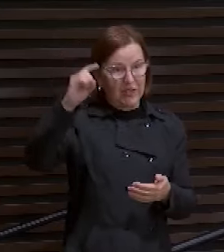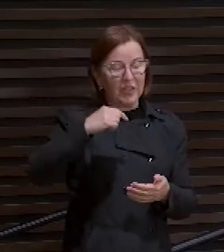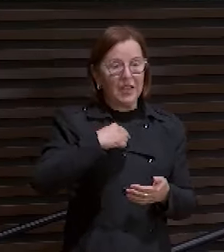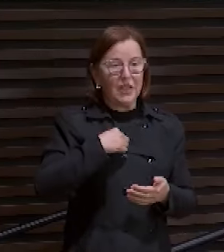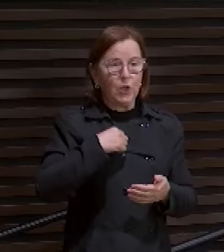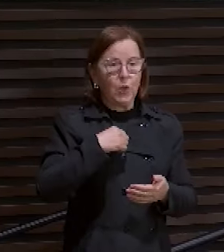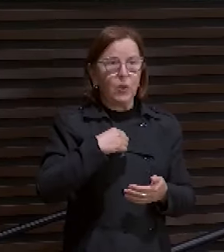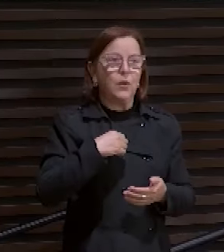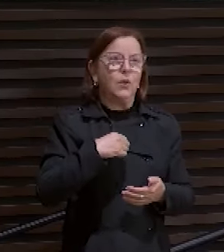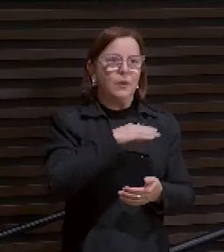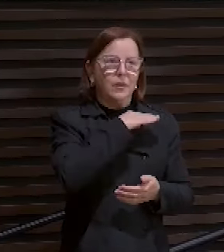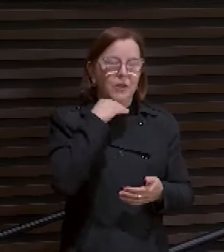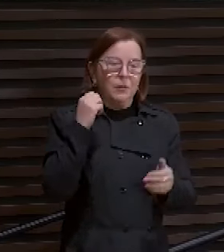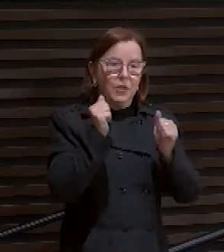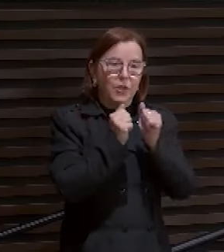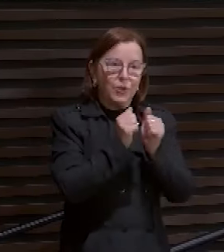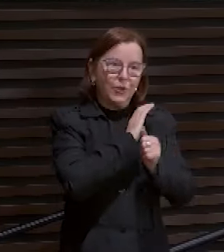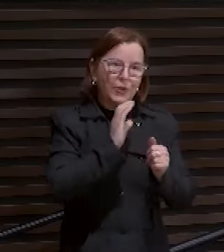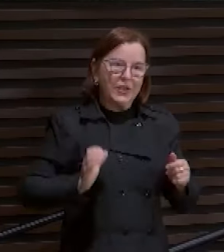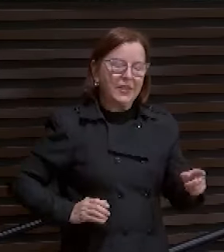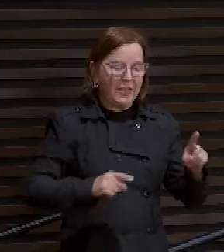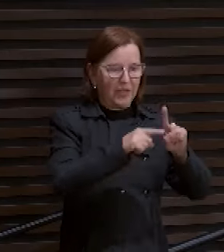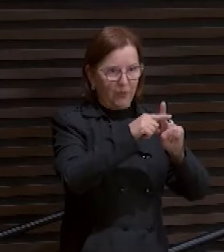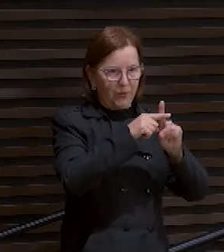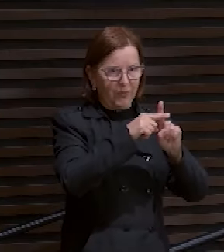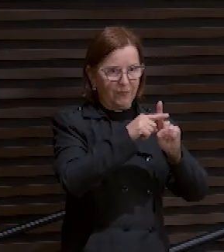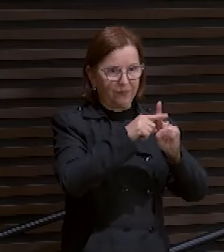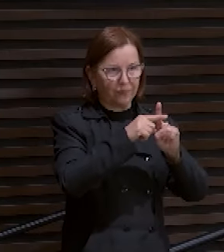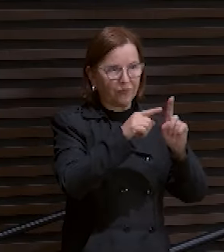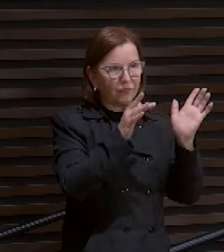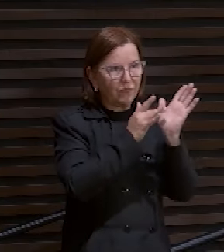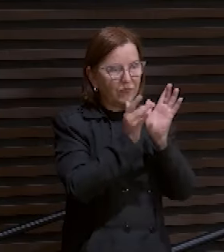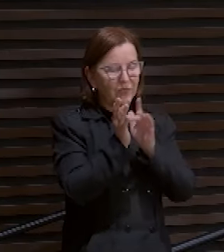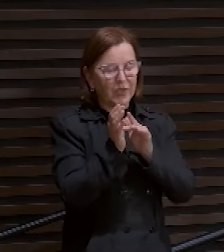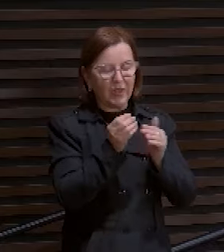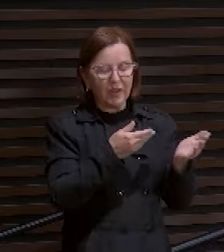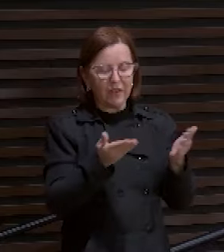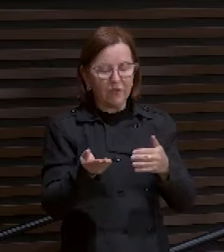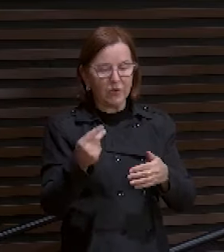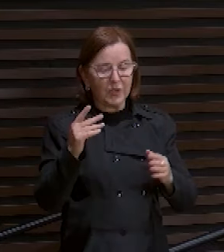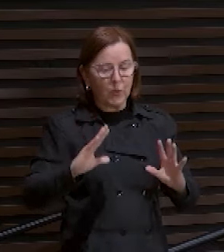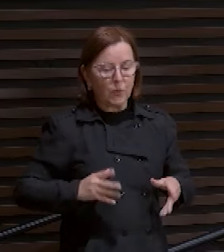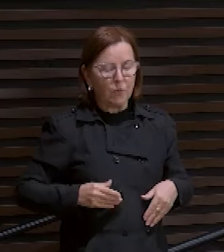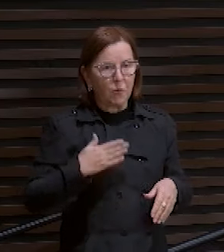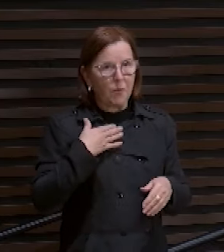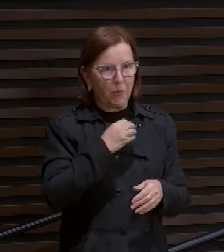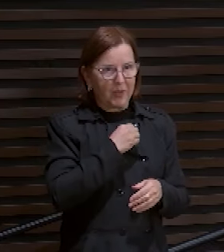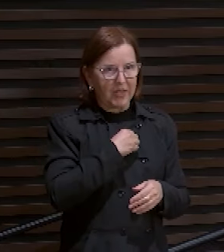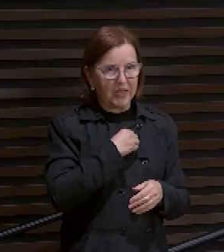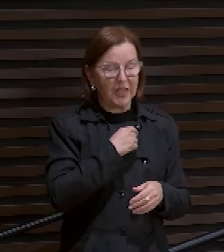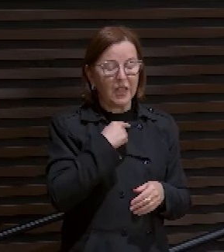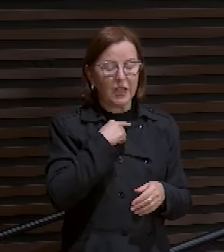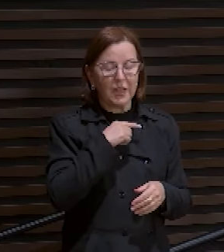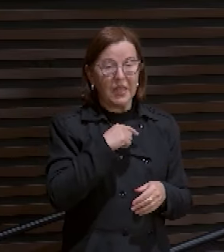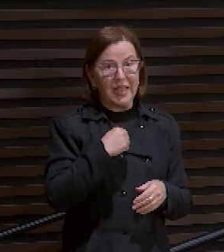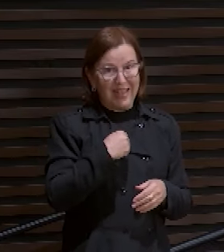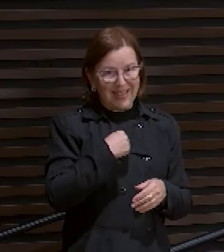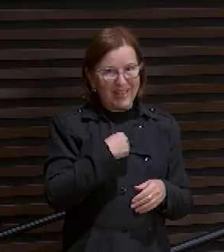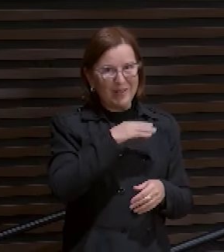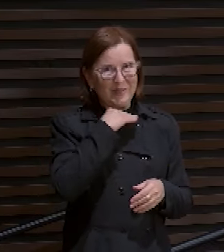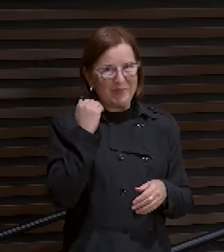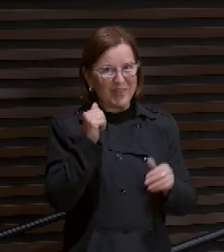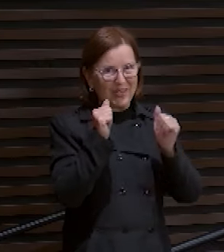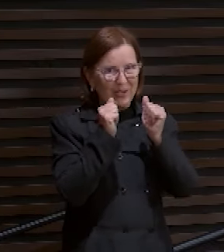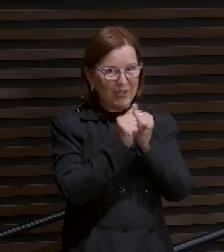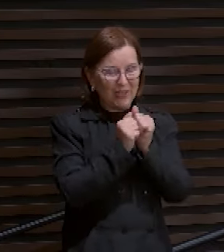naquela cruz. No corpo dele. Que ele levou no corpo santo dele o meu pecado. Eu morri com ele. Receitei com ele. E ele vem habitar em mim.